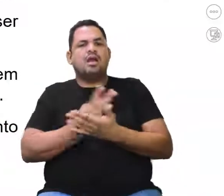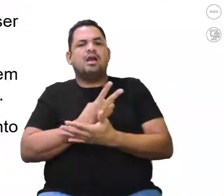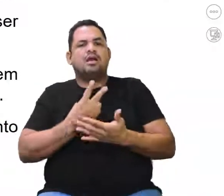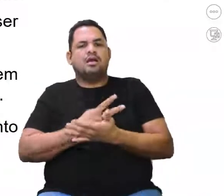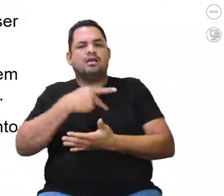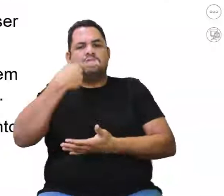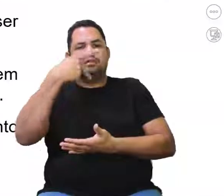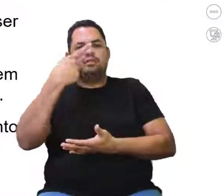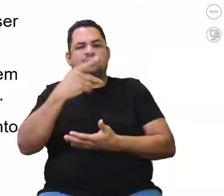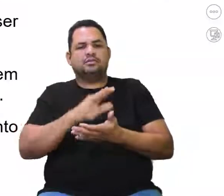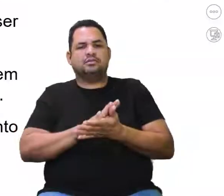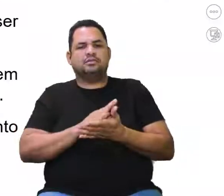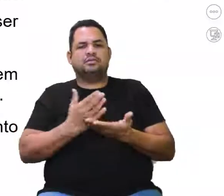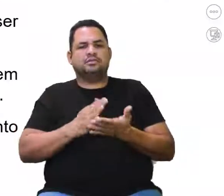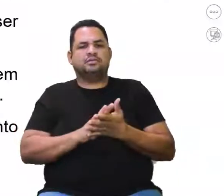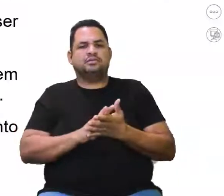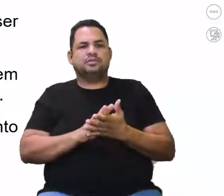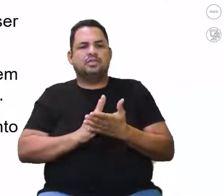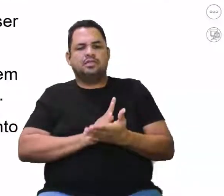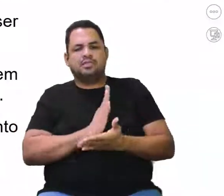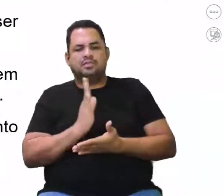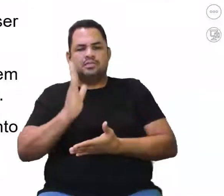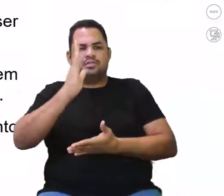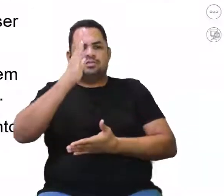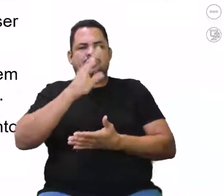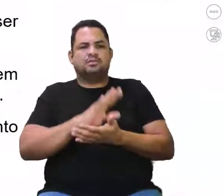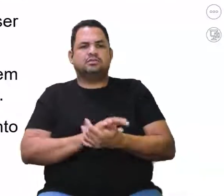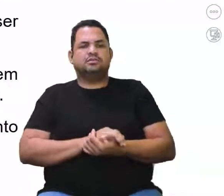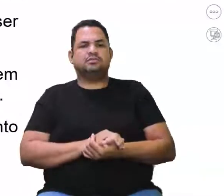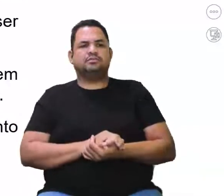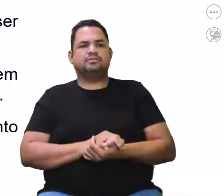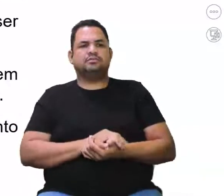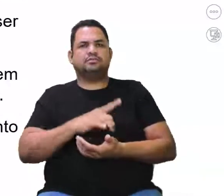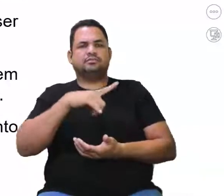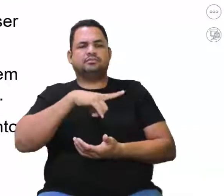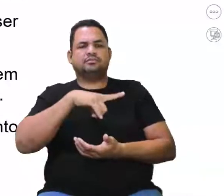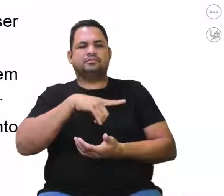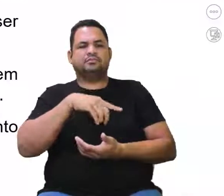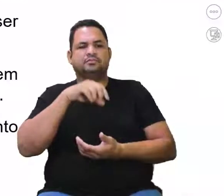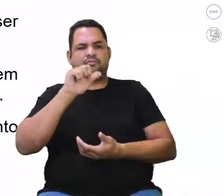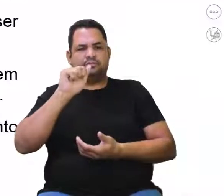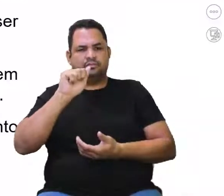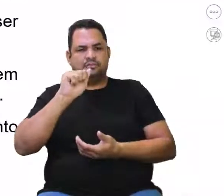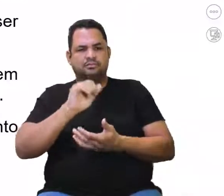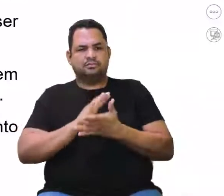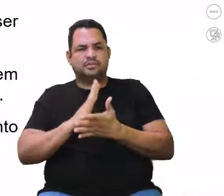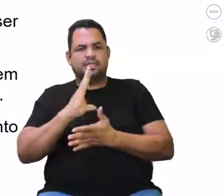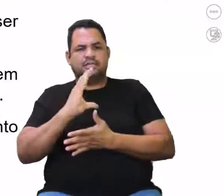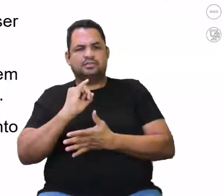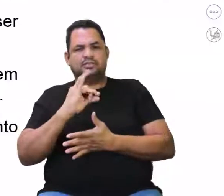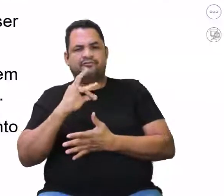afirmar, né? Em relação aos desvios posturais, professora Iris. Temos aqui a letra A. A cifose é uma